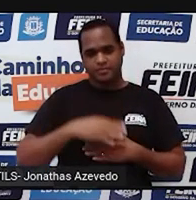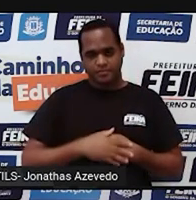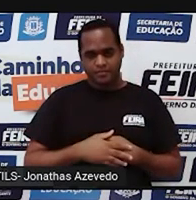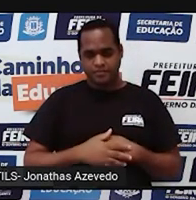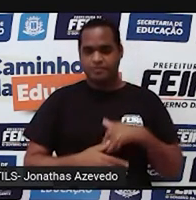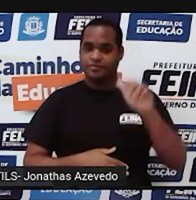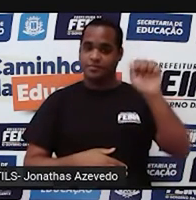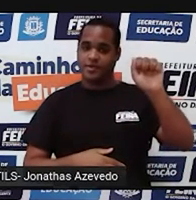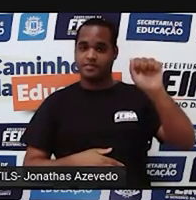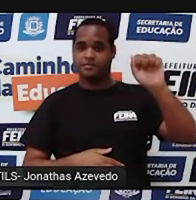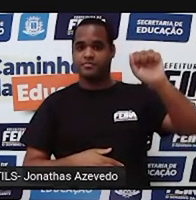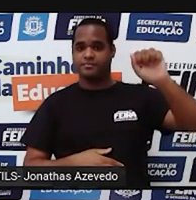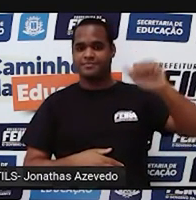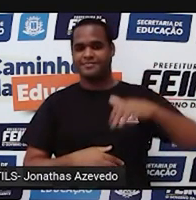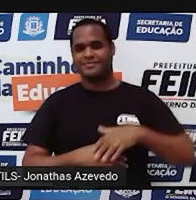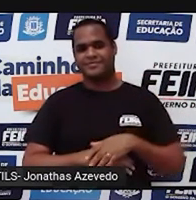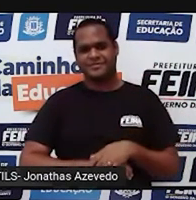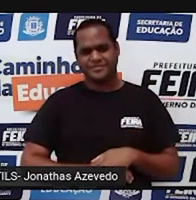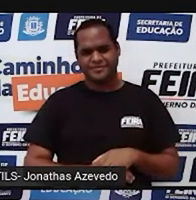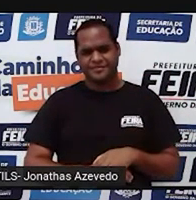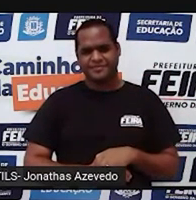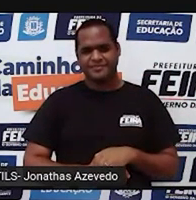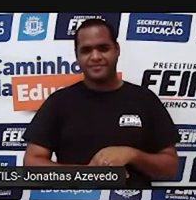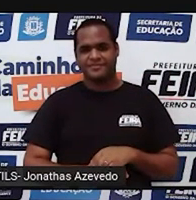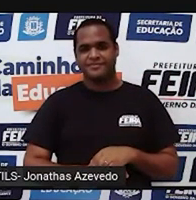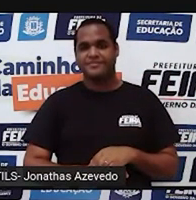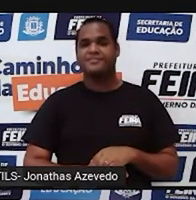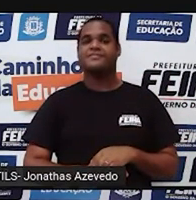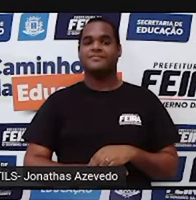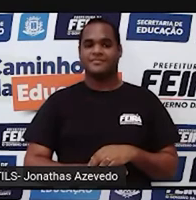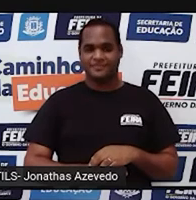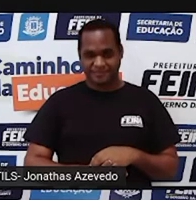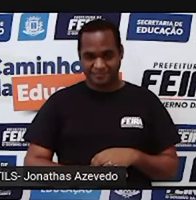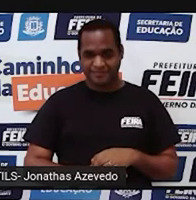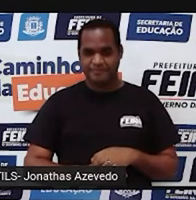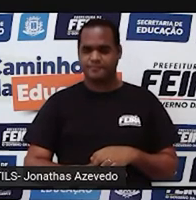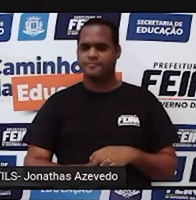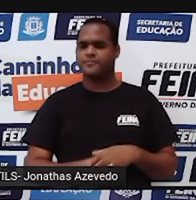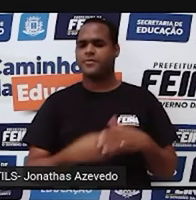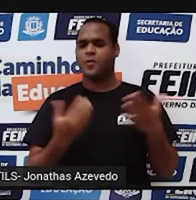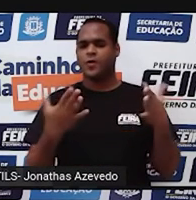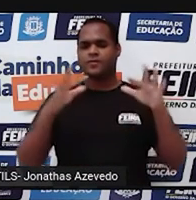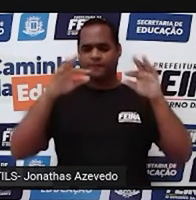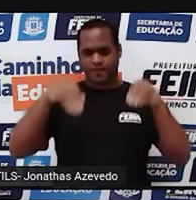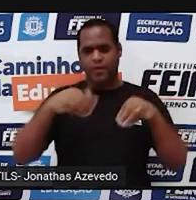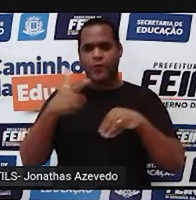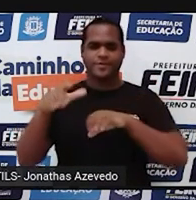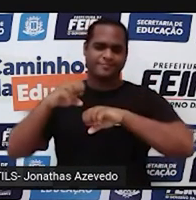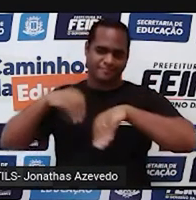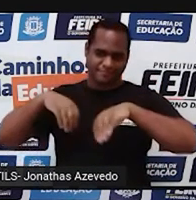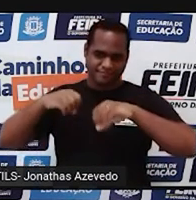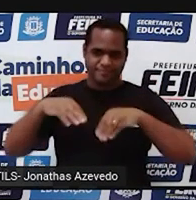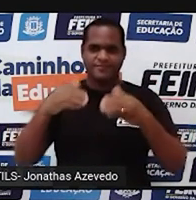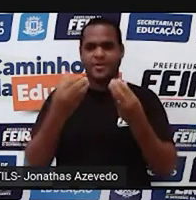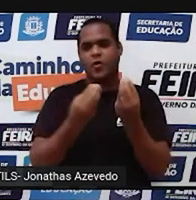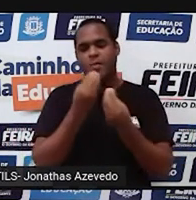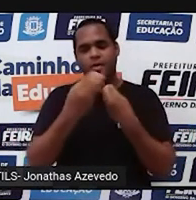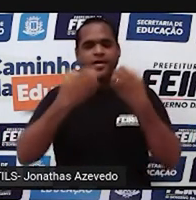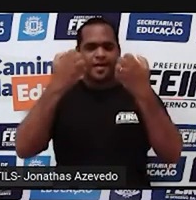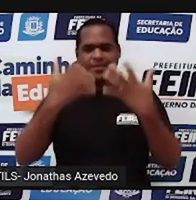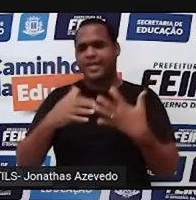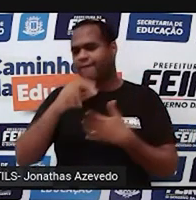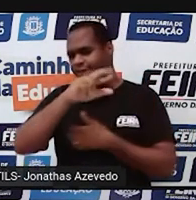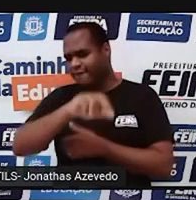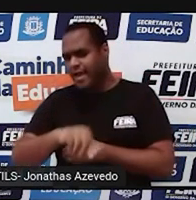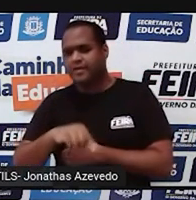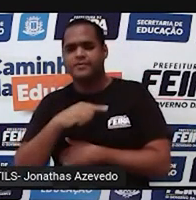3 graus Celsius. Tá bom? Bom, para a gente, então, finalizar a nossa aula, né? De maneira